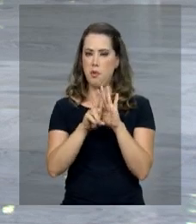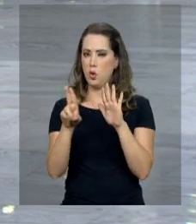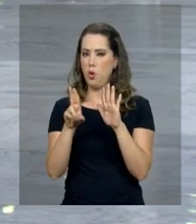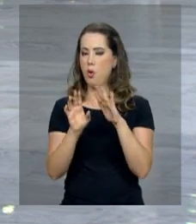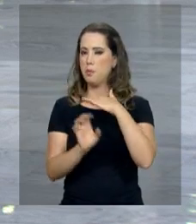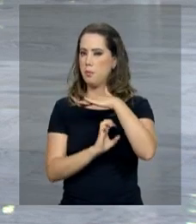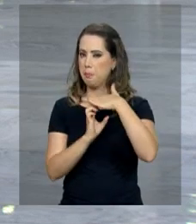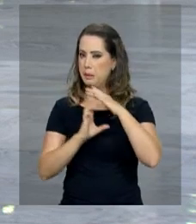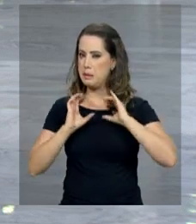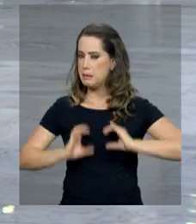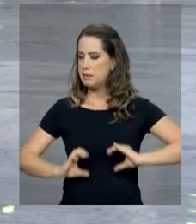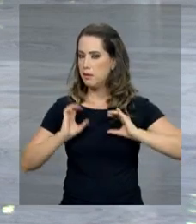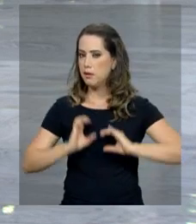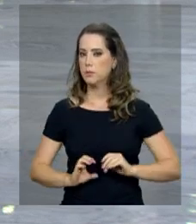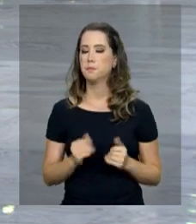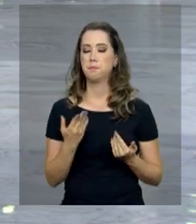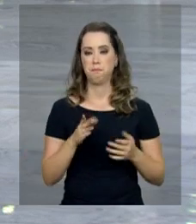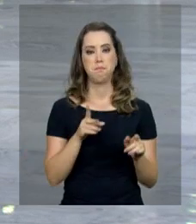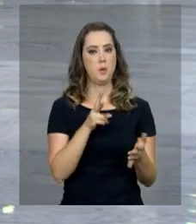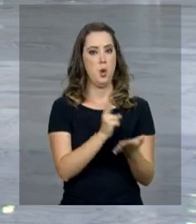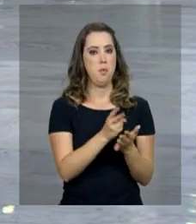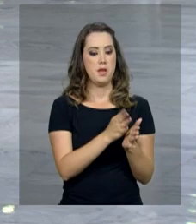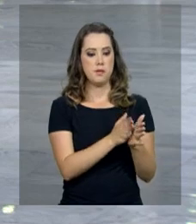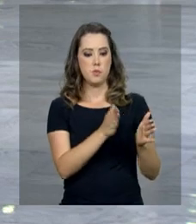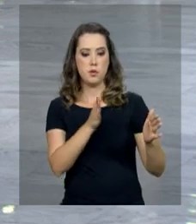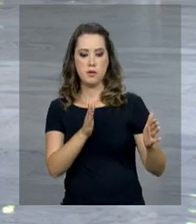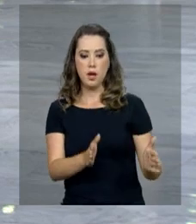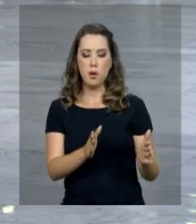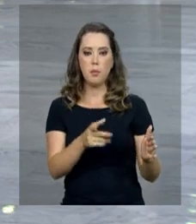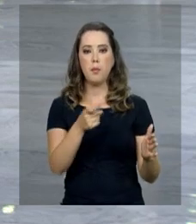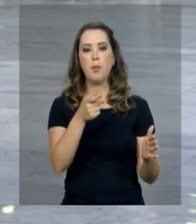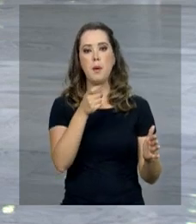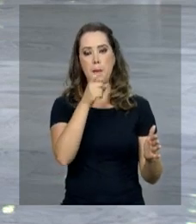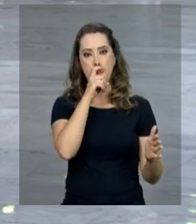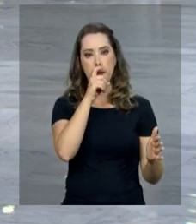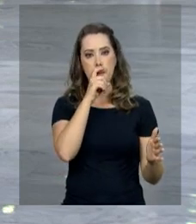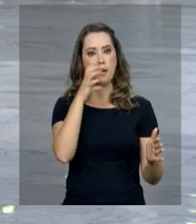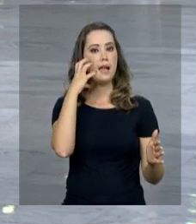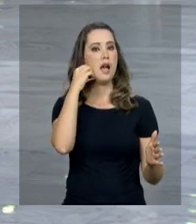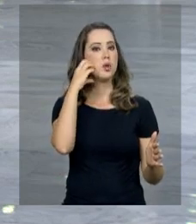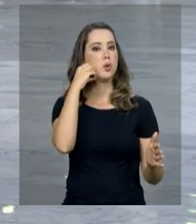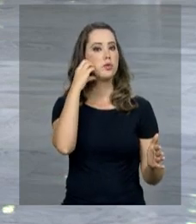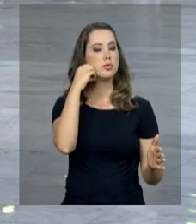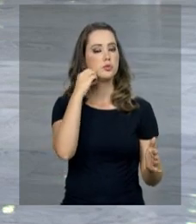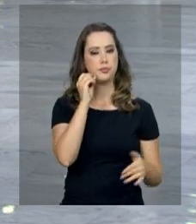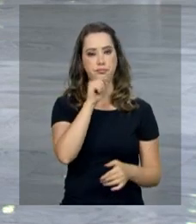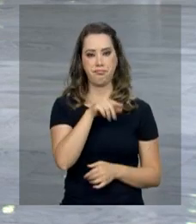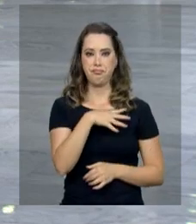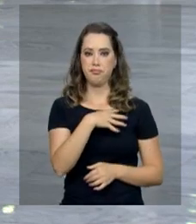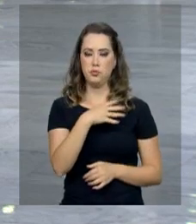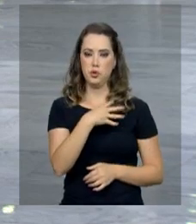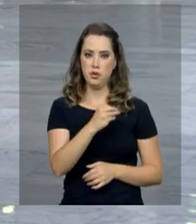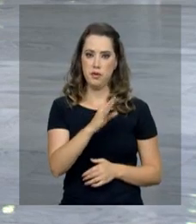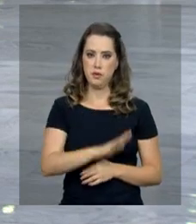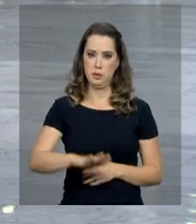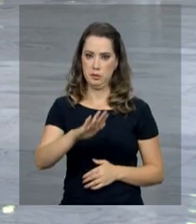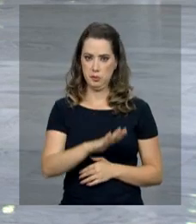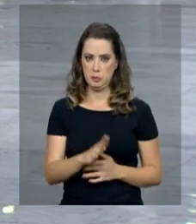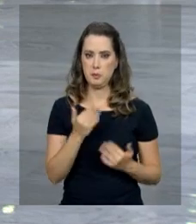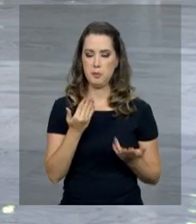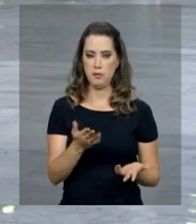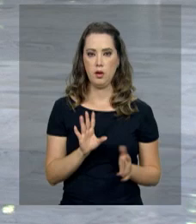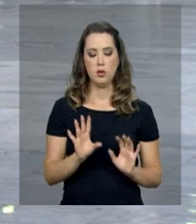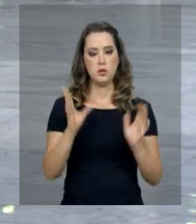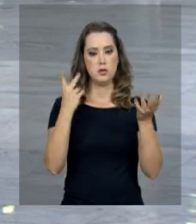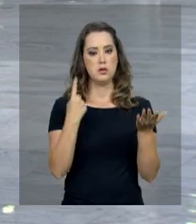E esse mesmo prazo vale também para os pais que adotarem crianças. Durante a cerimônia que foi realizada aqui